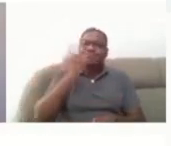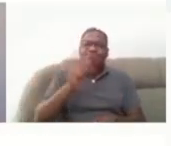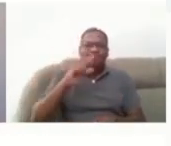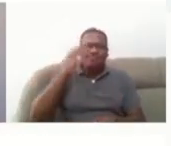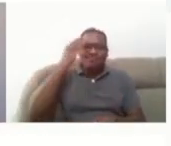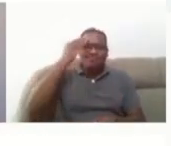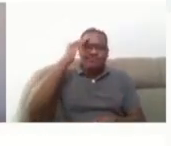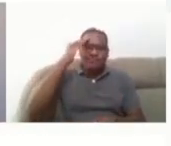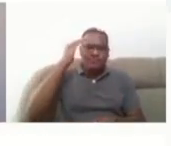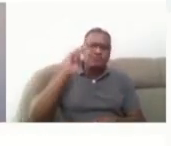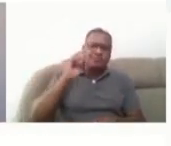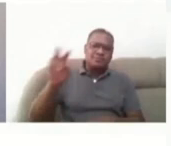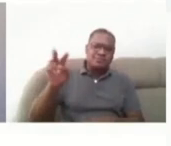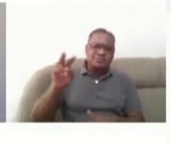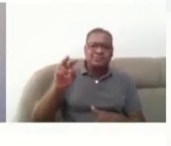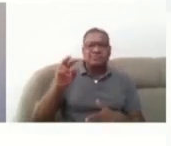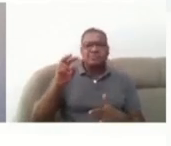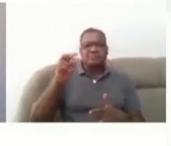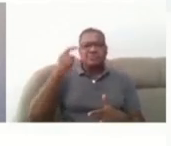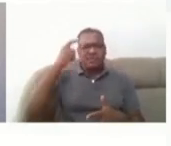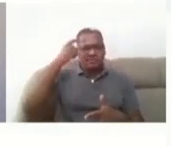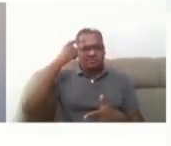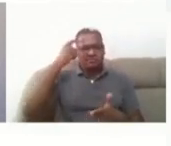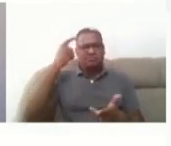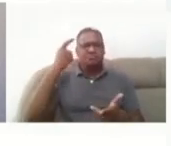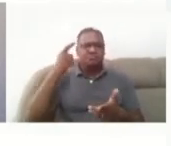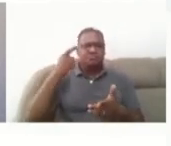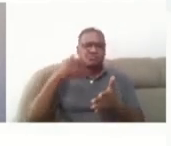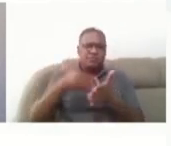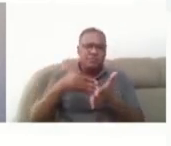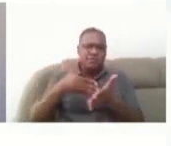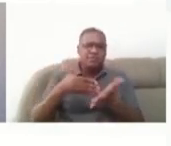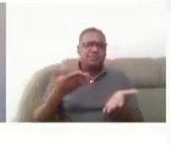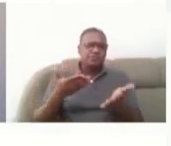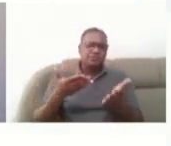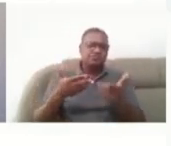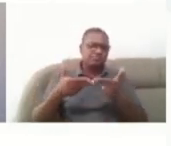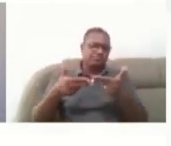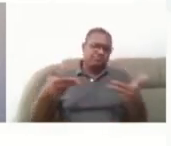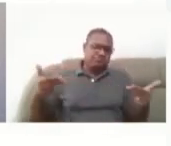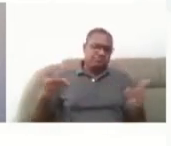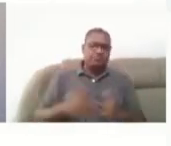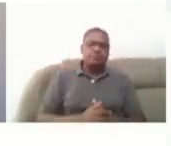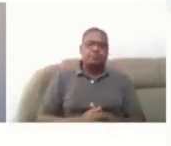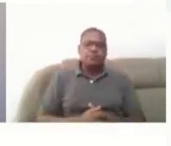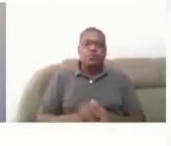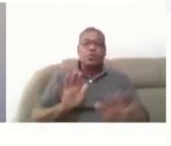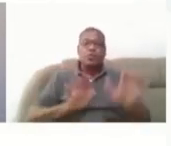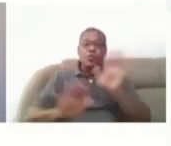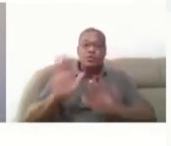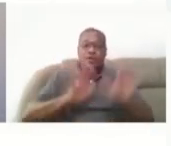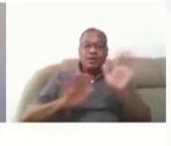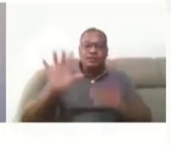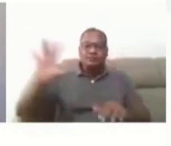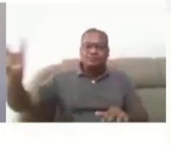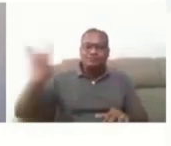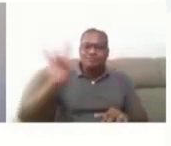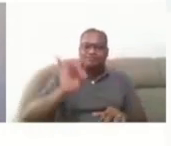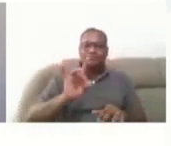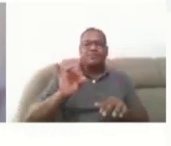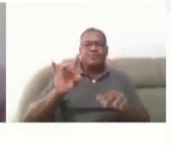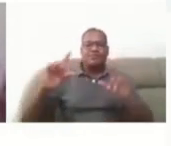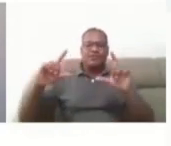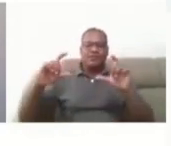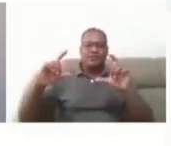gráfico por questões cognitivas ou qualquer outra. Então, cuidado ao inserir figuras da internet. Às vezes, no